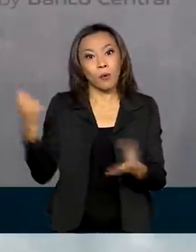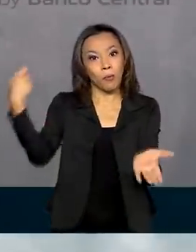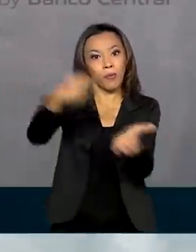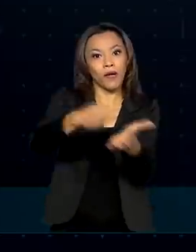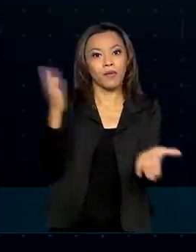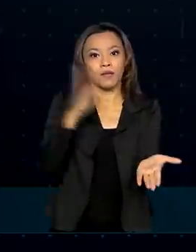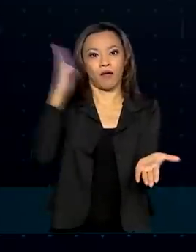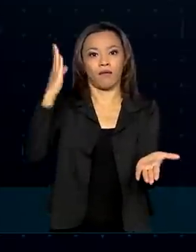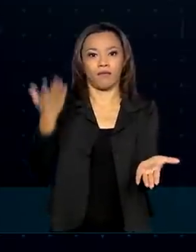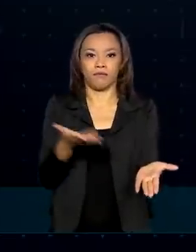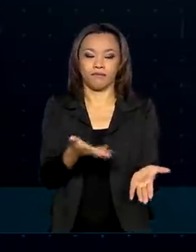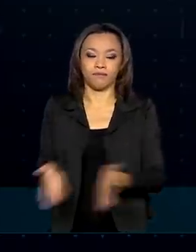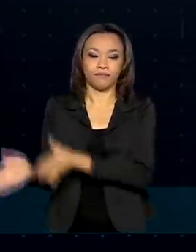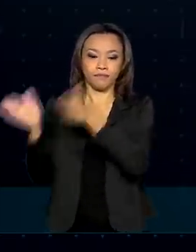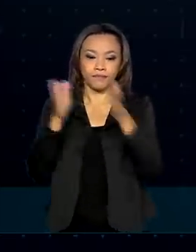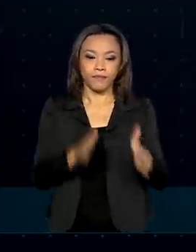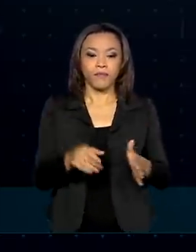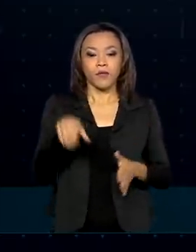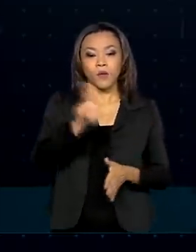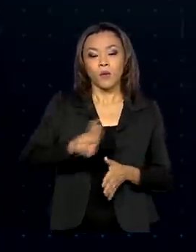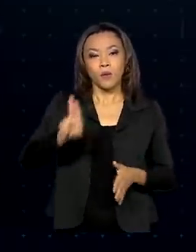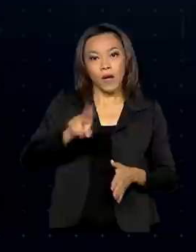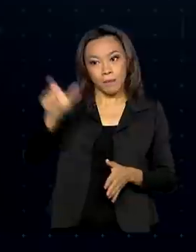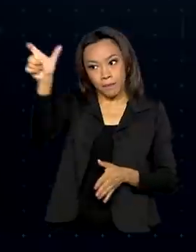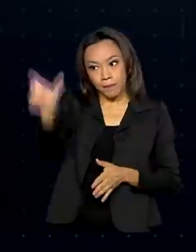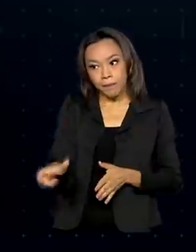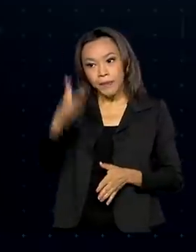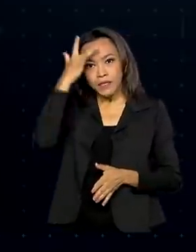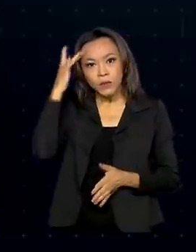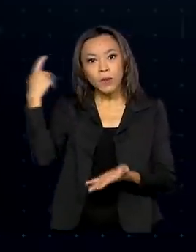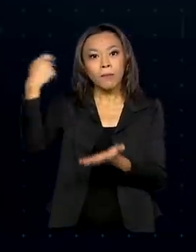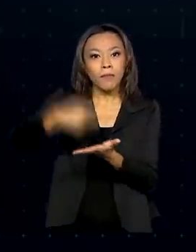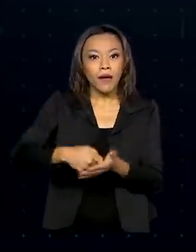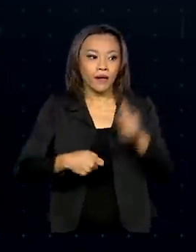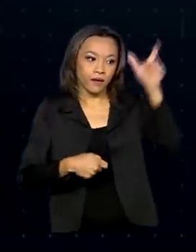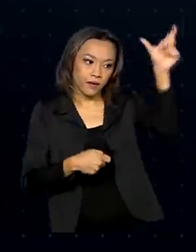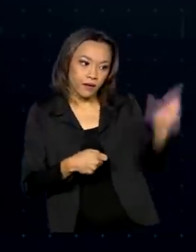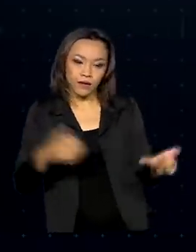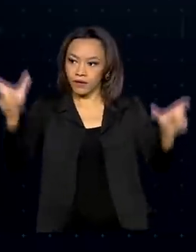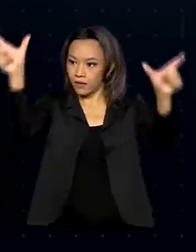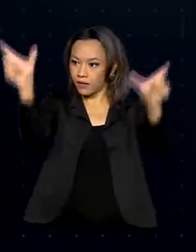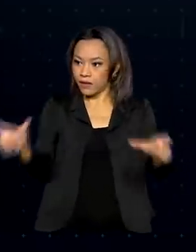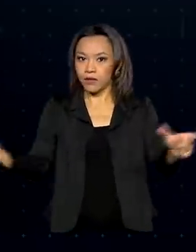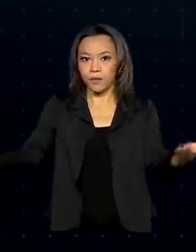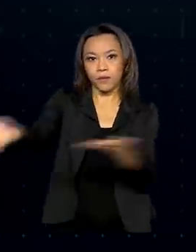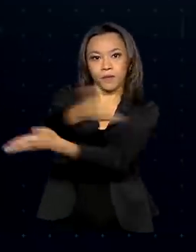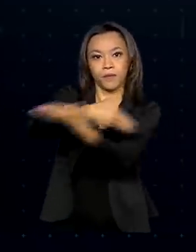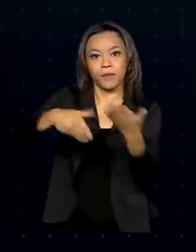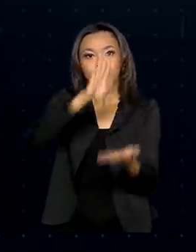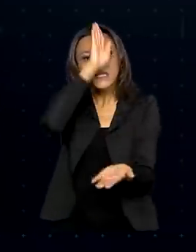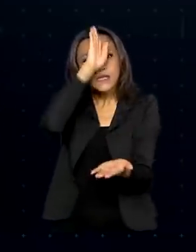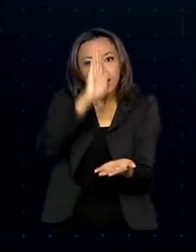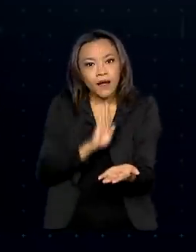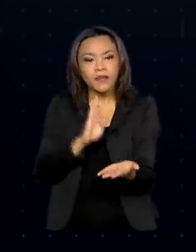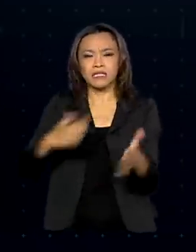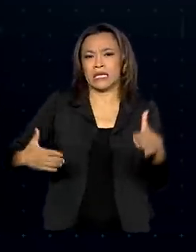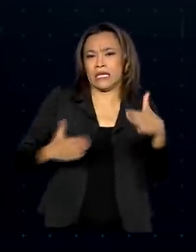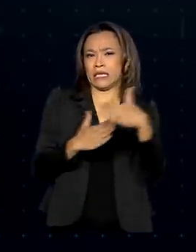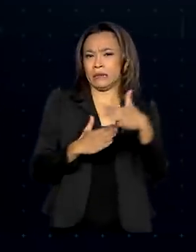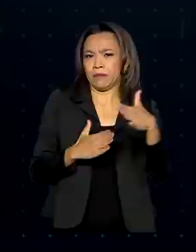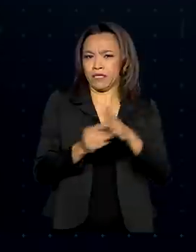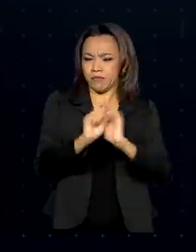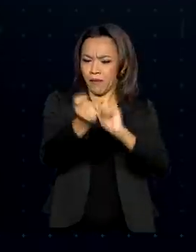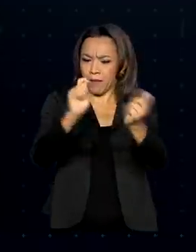do pagamento é rápida. O uso de pessoa física para pessoa física é grátis. Não há limite mínimo para